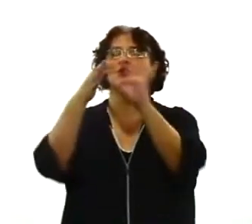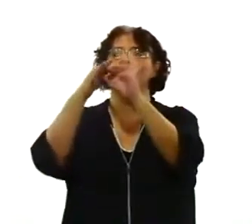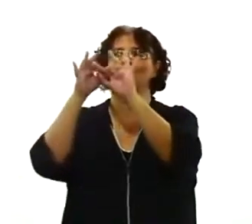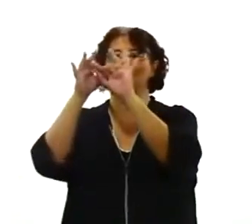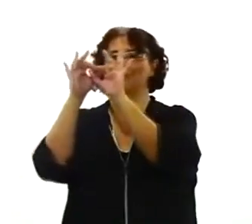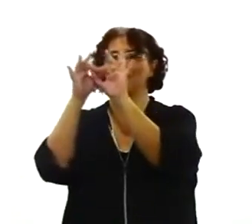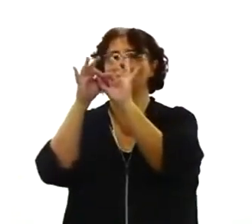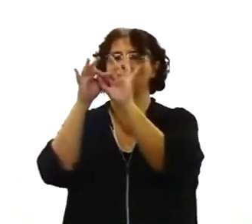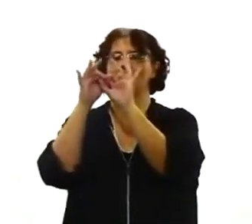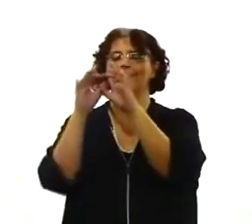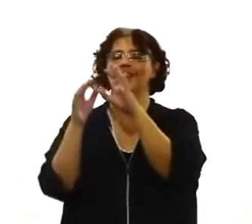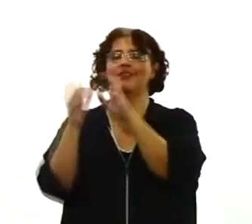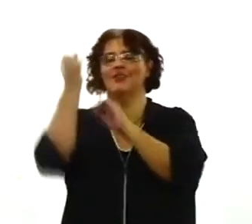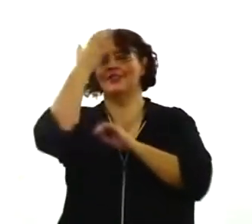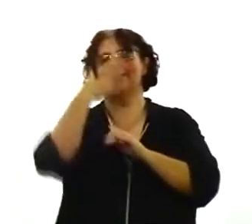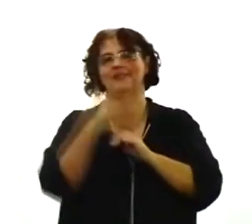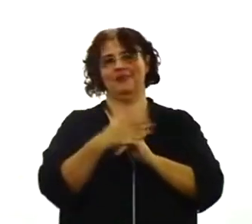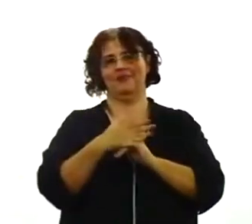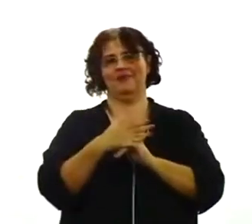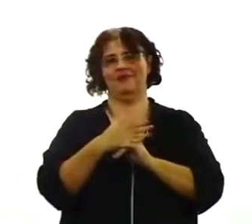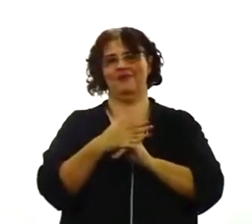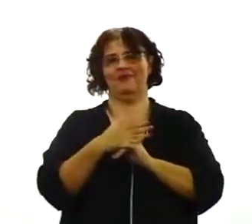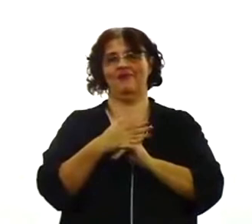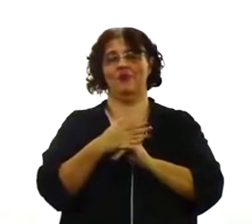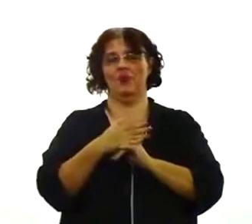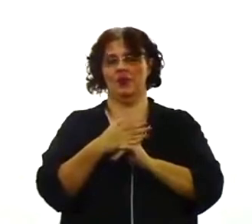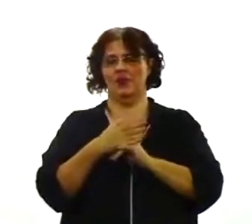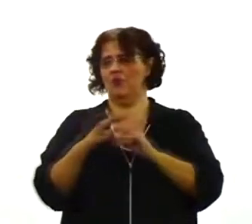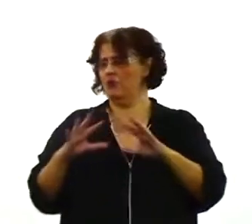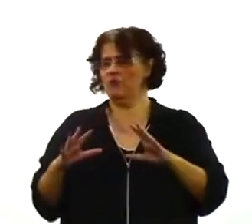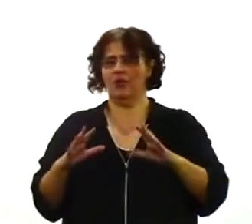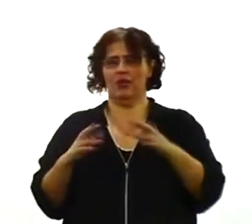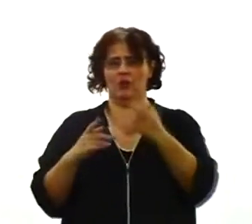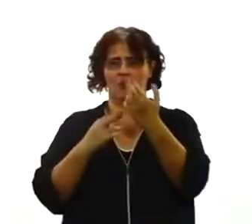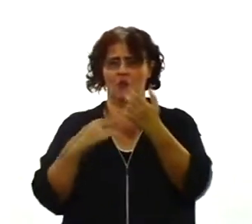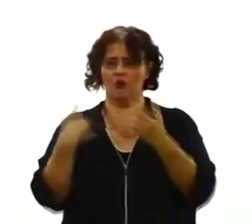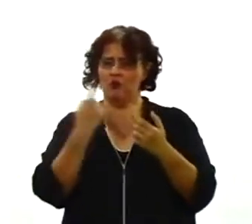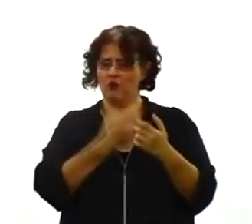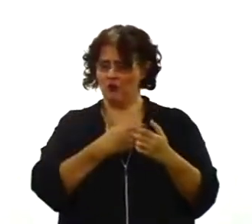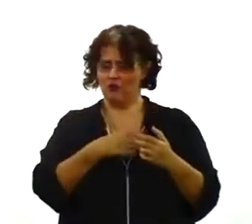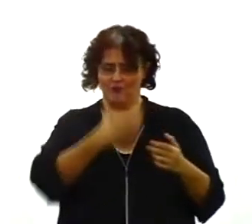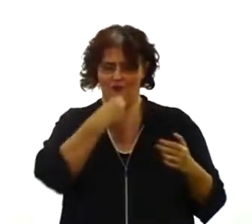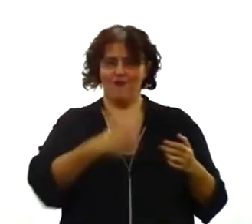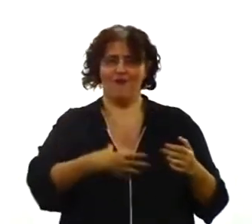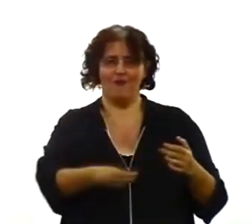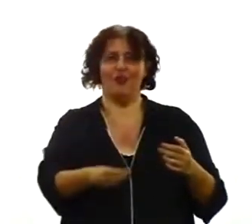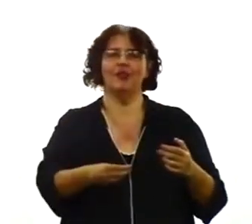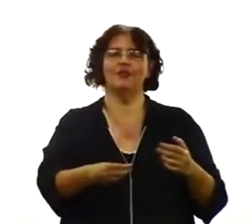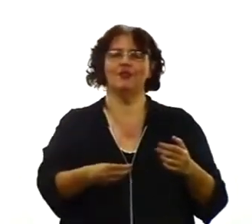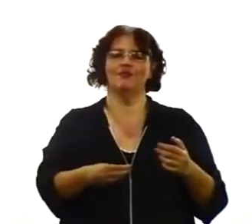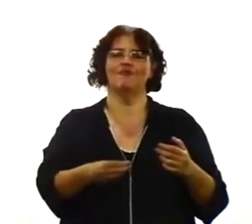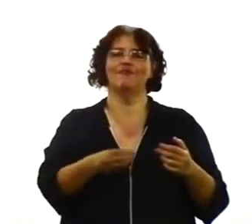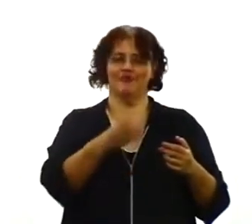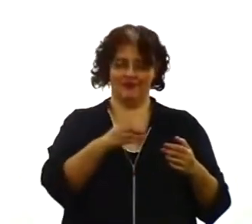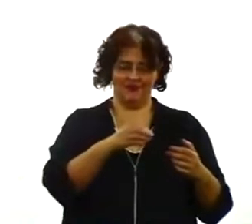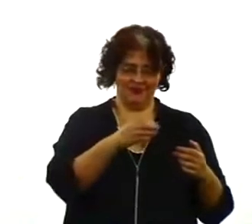gera alguém que é pecador. Que nasce na iniquidade. Todos os nossos filhos nascem na iniquidade. Mas ele é um cristão.